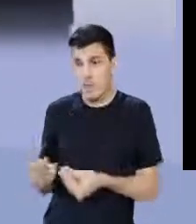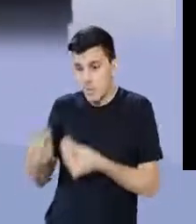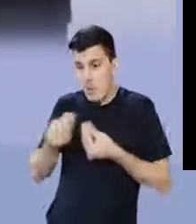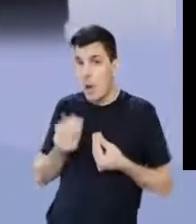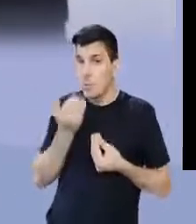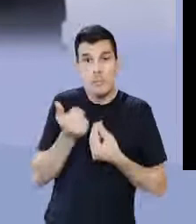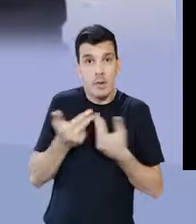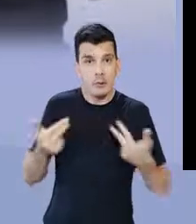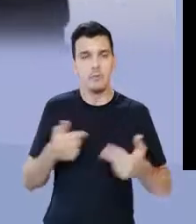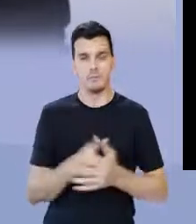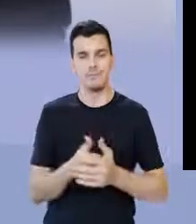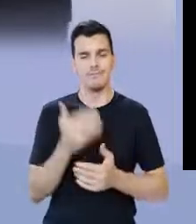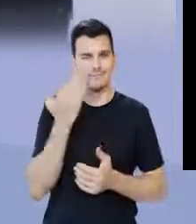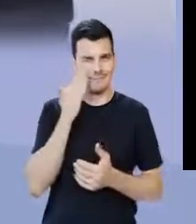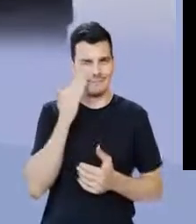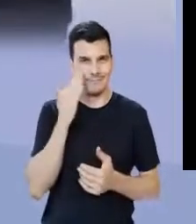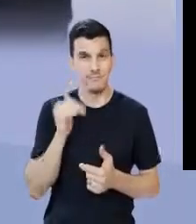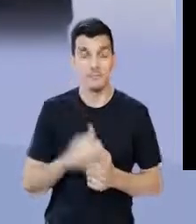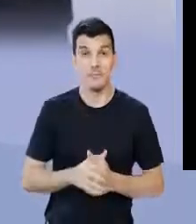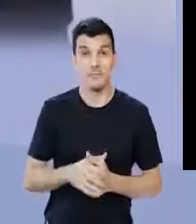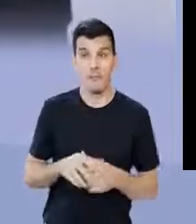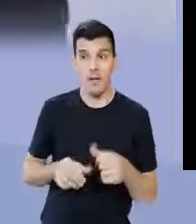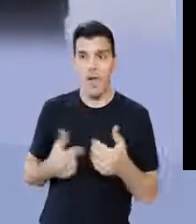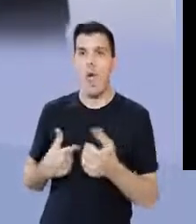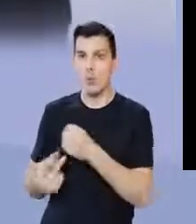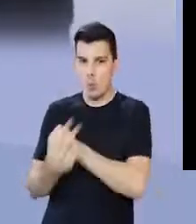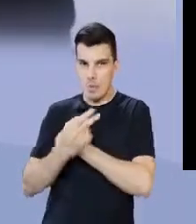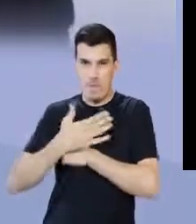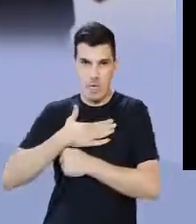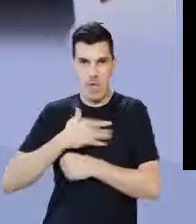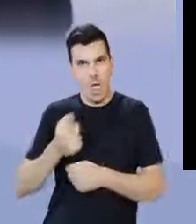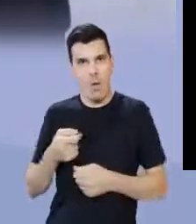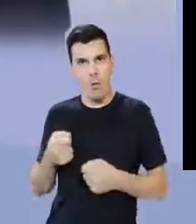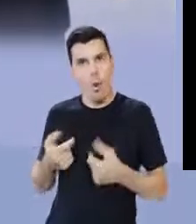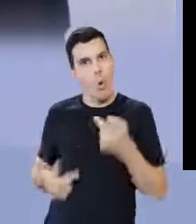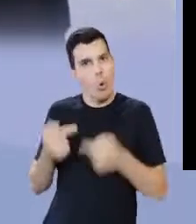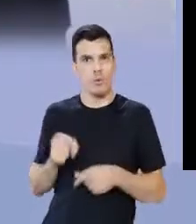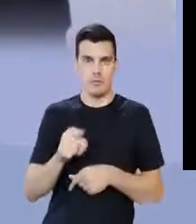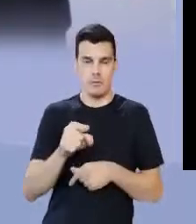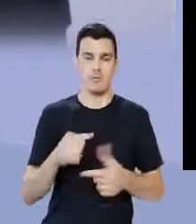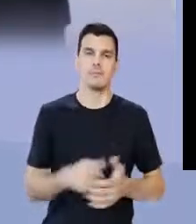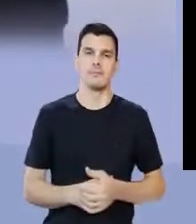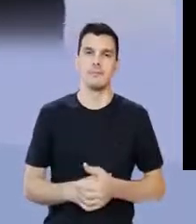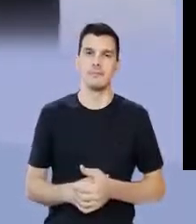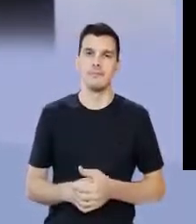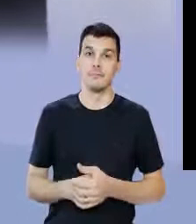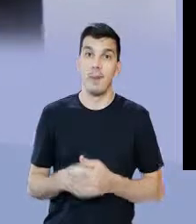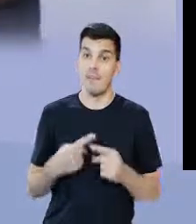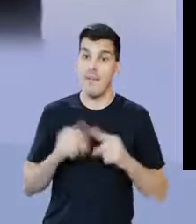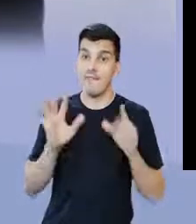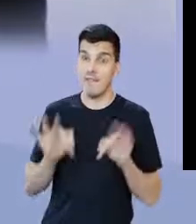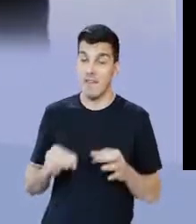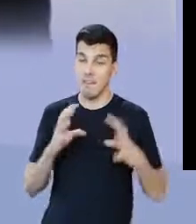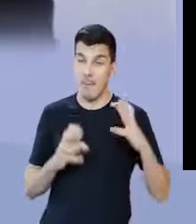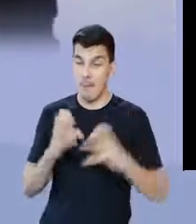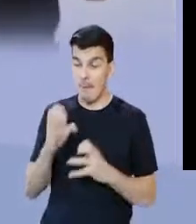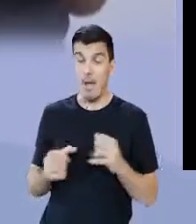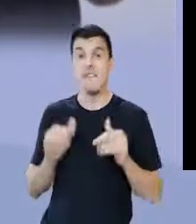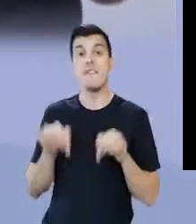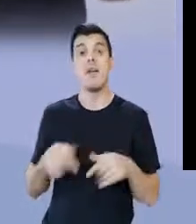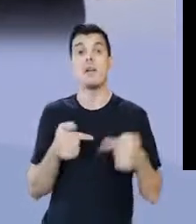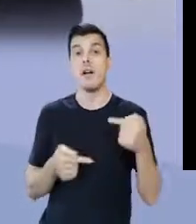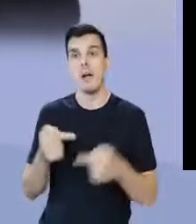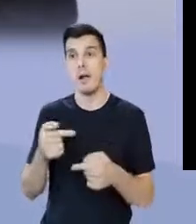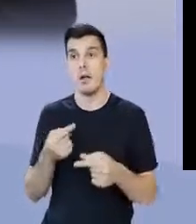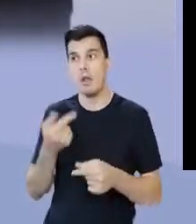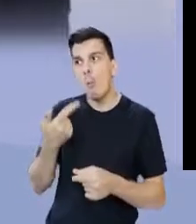centelho, cevada, o que eles ficam produzindo em troca de proteção. Acontece que acabava a briga, acabava a